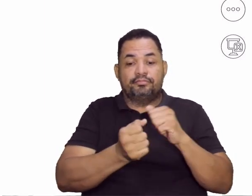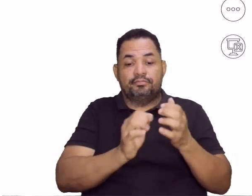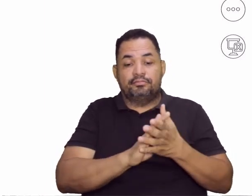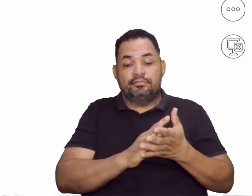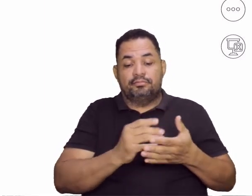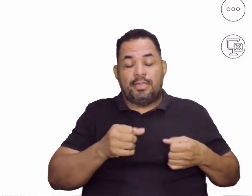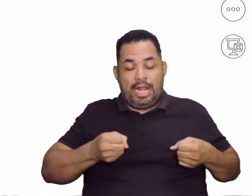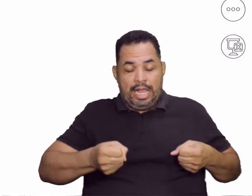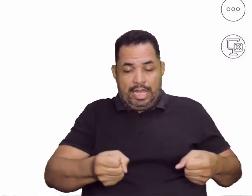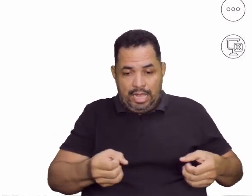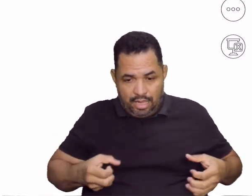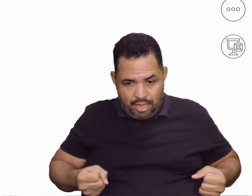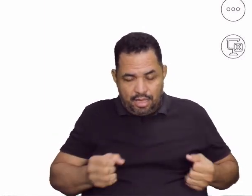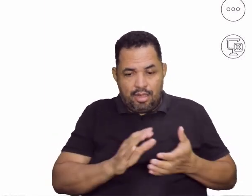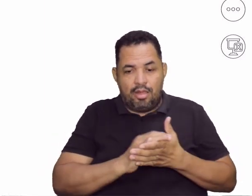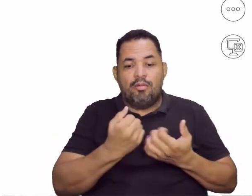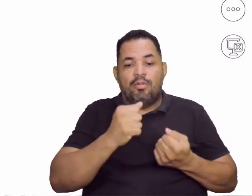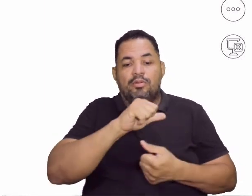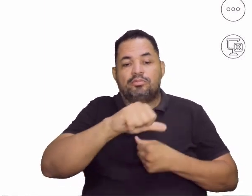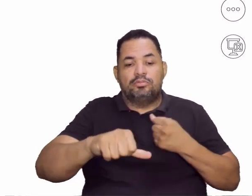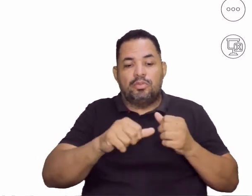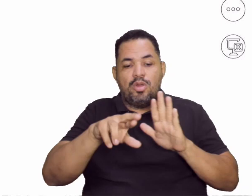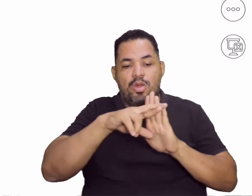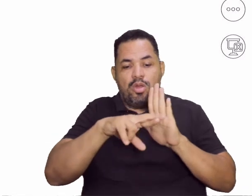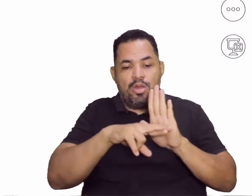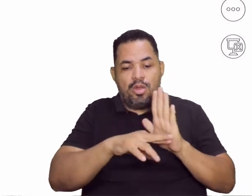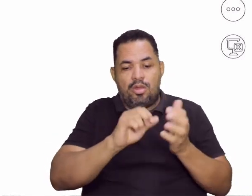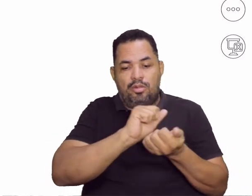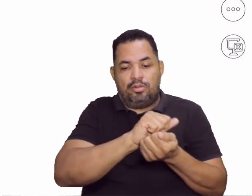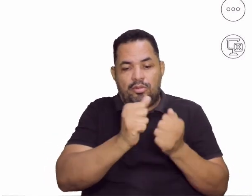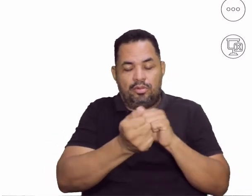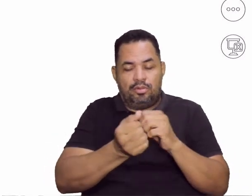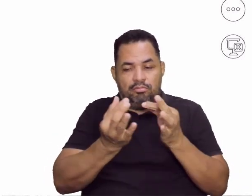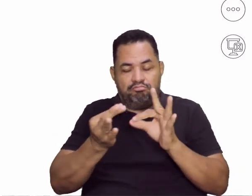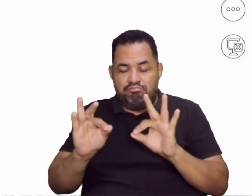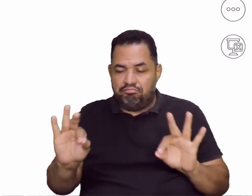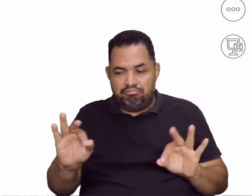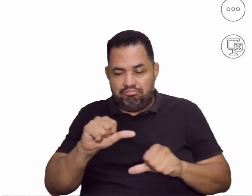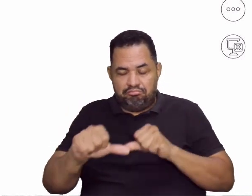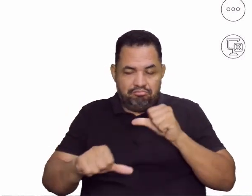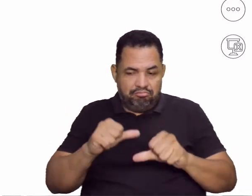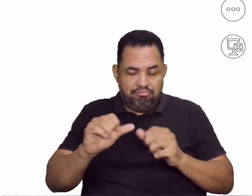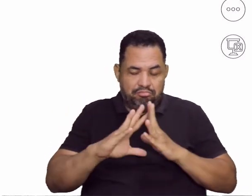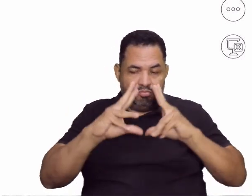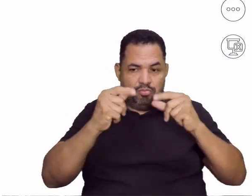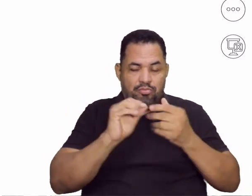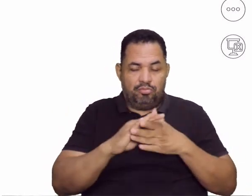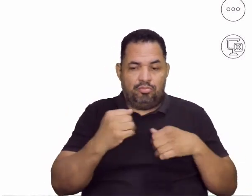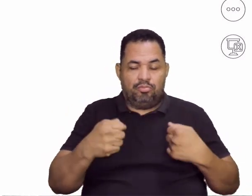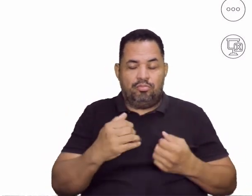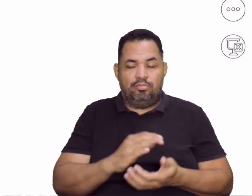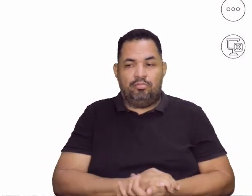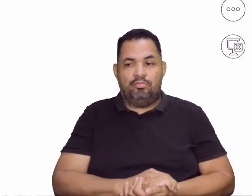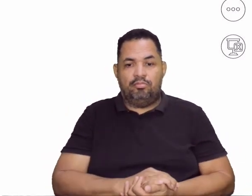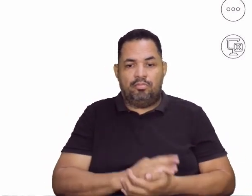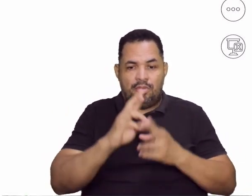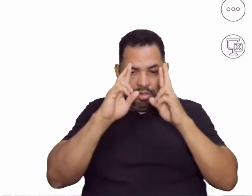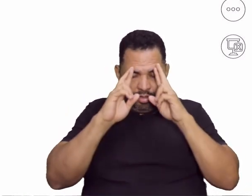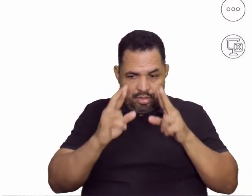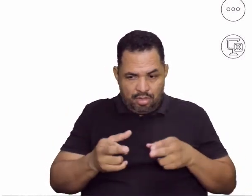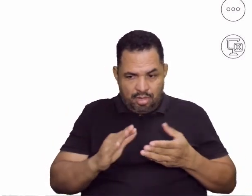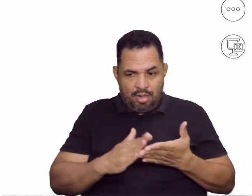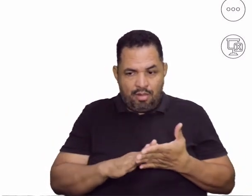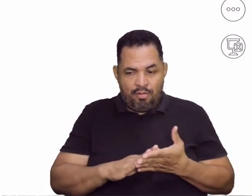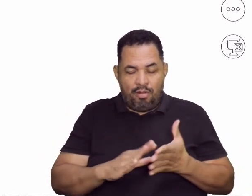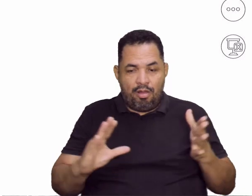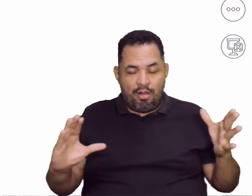cadeirantes, posso modificar as regras, Adaptar, simplificar. Então, tudo isso eu tenho que levar em conta. E aí,